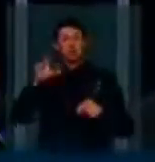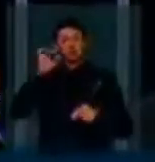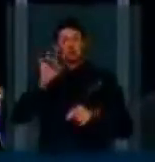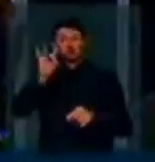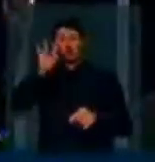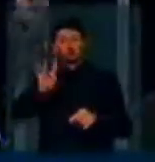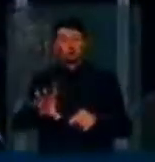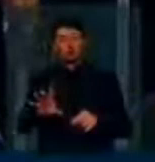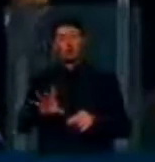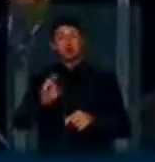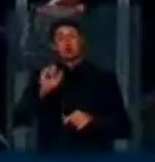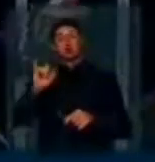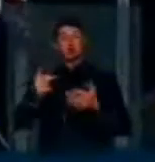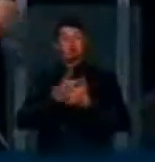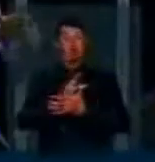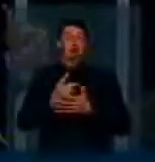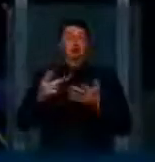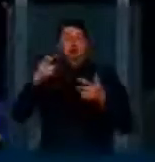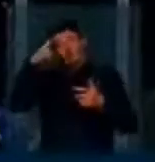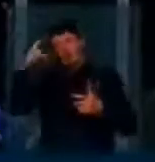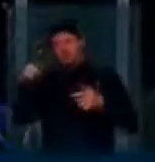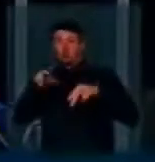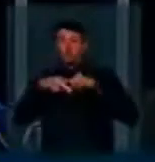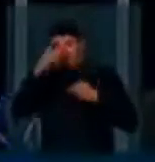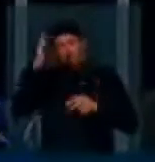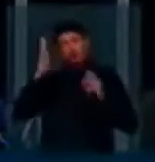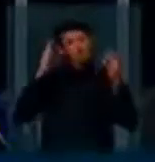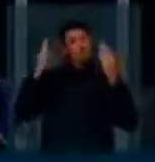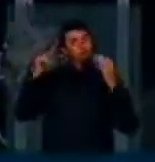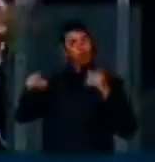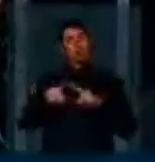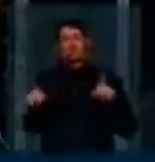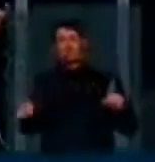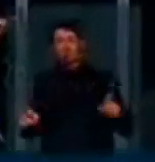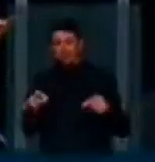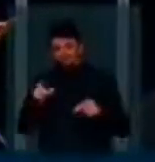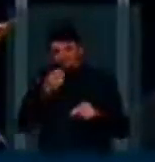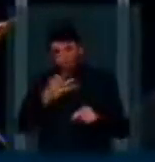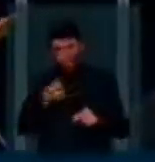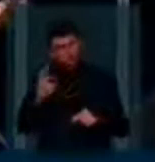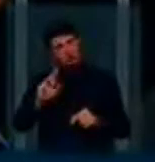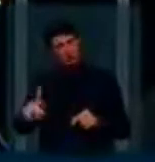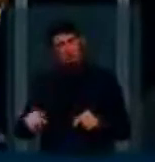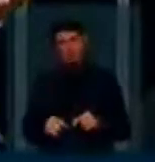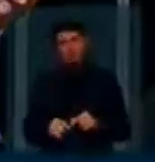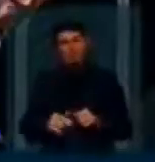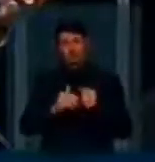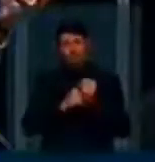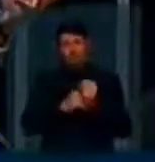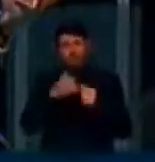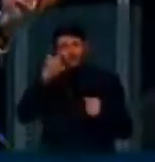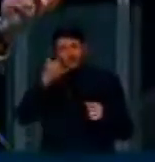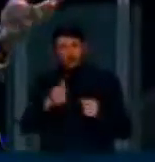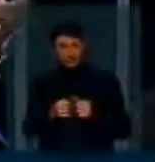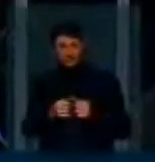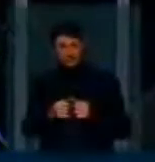caso da prática de algum crime por aquele suspeito. No entanto, isso não é razoável. O sigilo telefônico garante